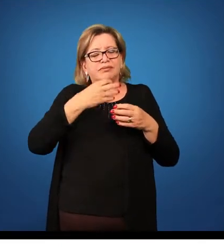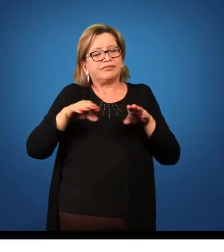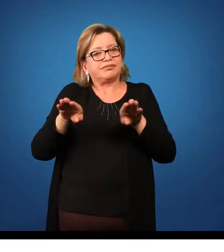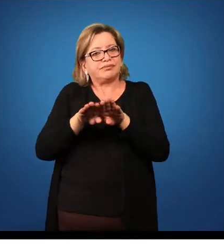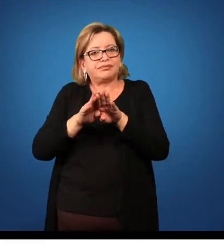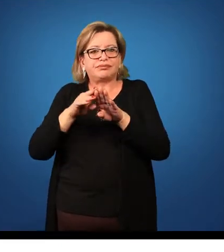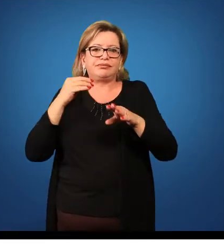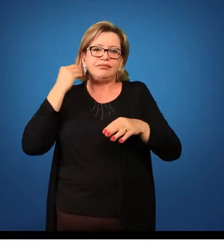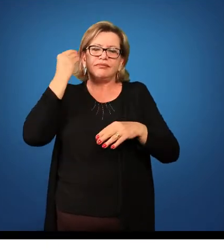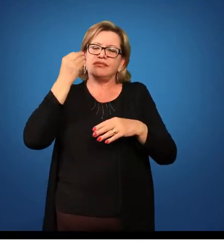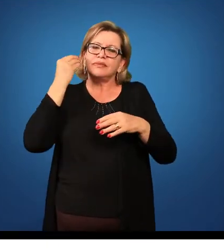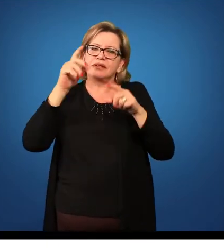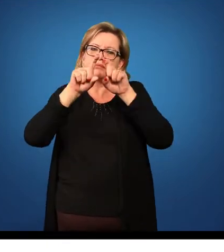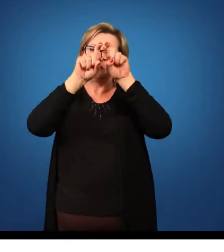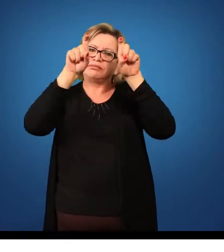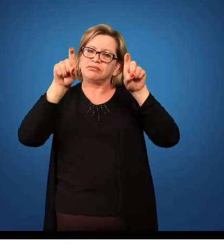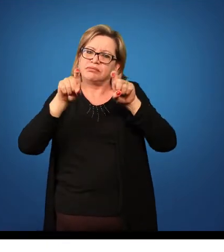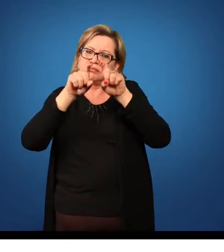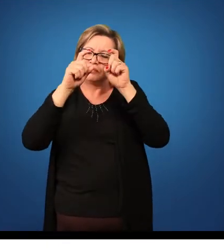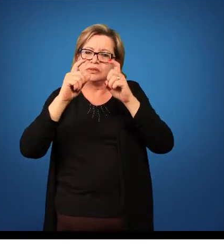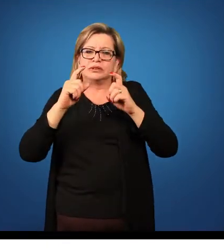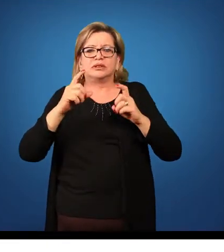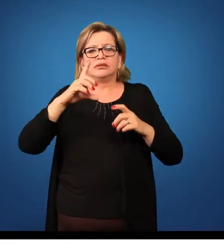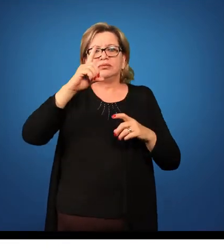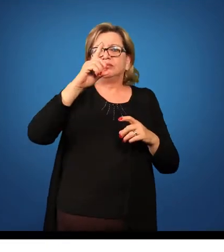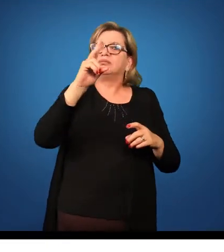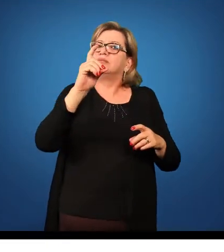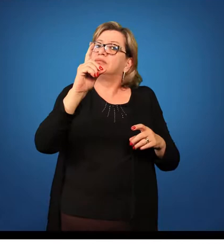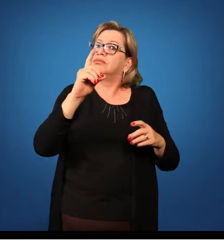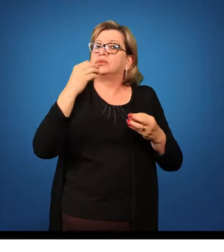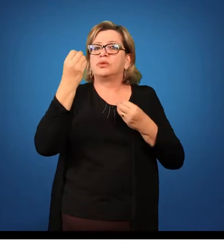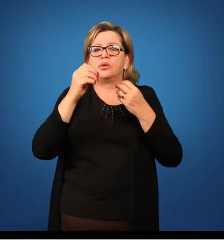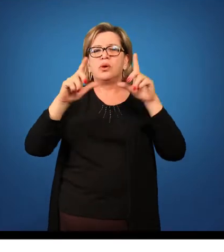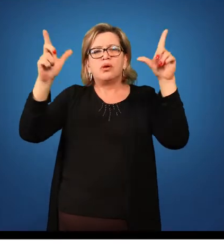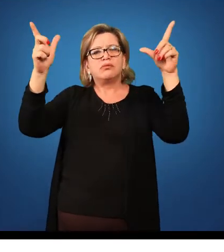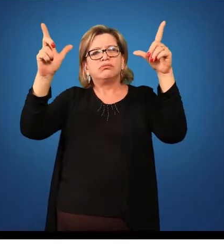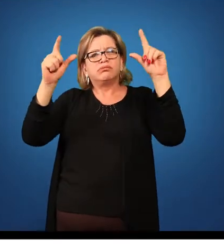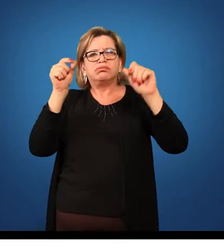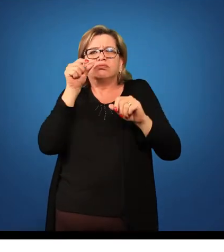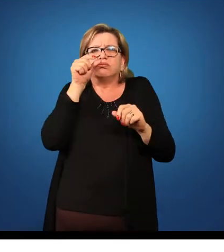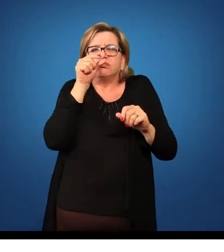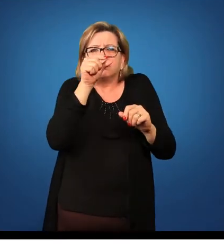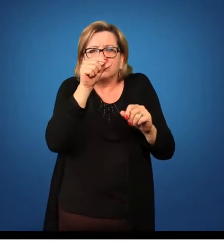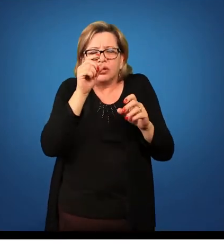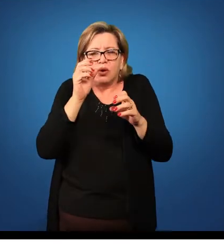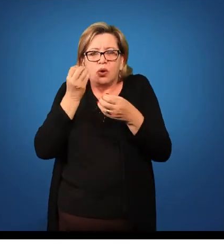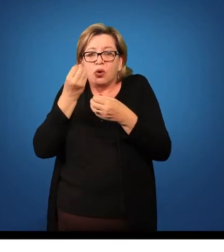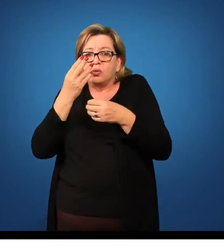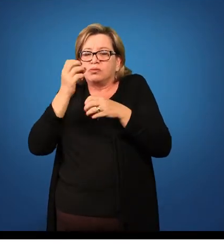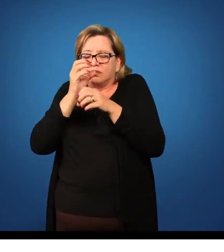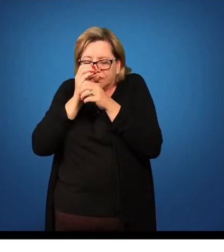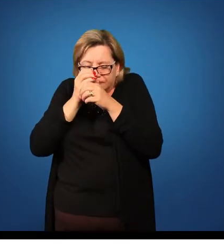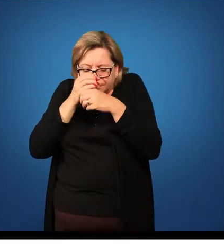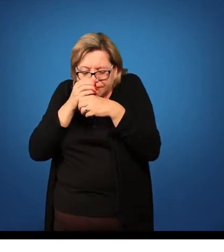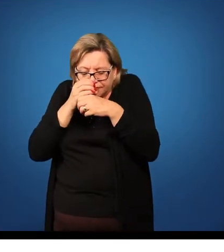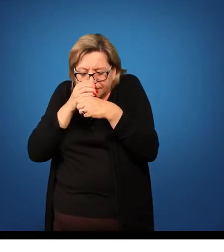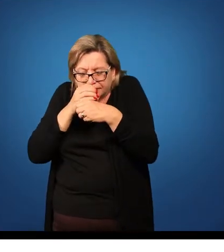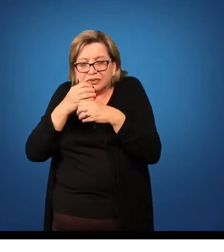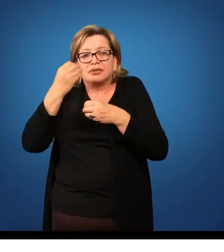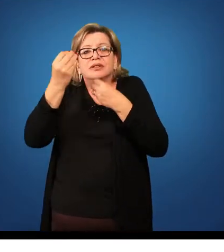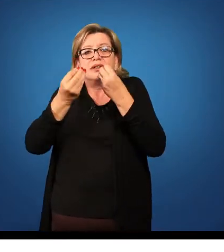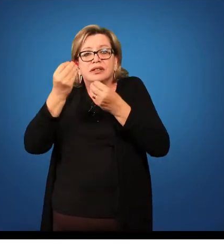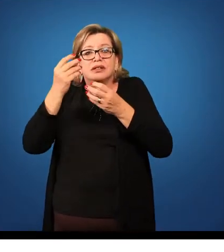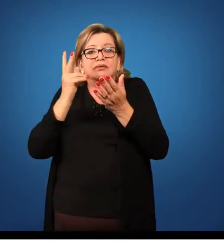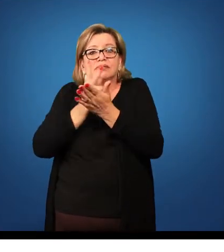computador, o data show, o DVD, a TV pendrive, caso você vai utilizar a TV pendrive. O microscópio, se você vai trabalhar uma aula prática.